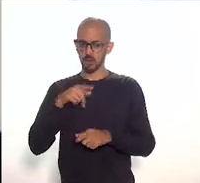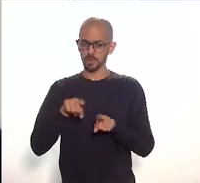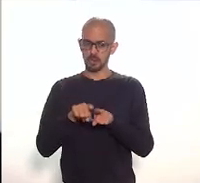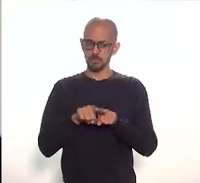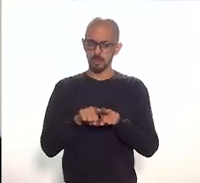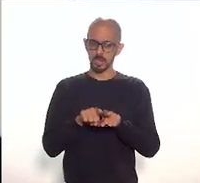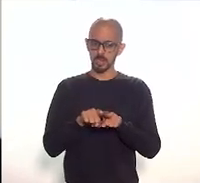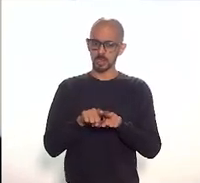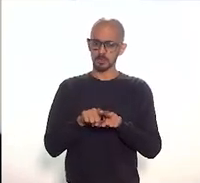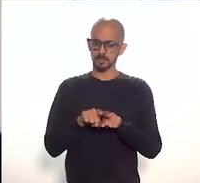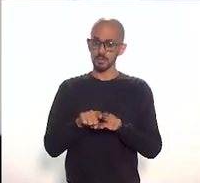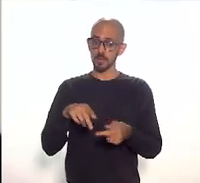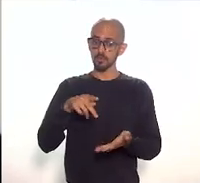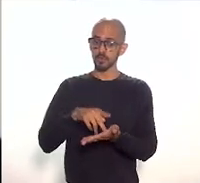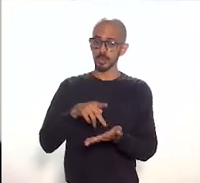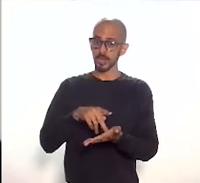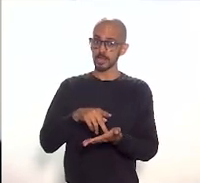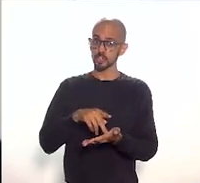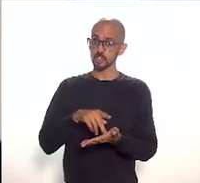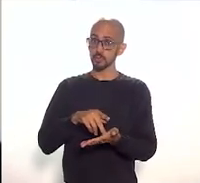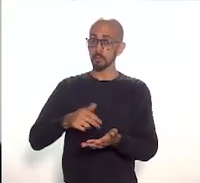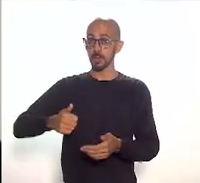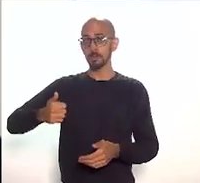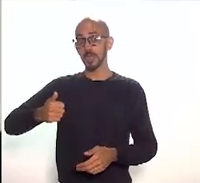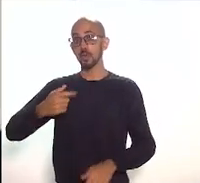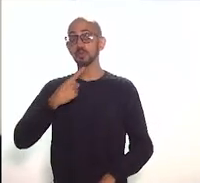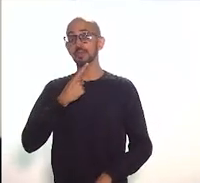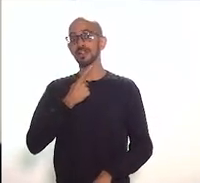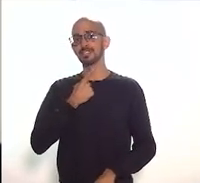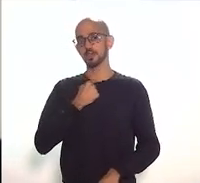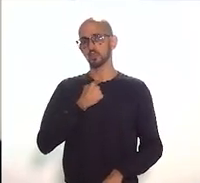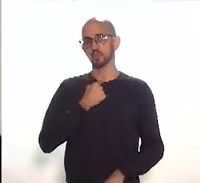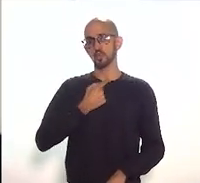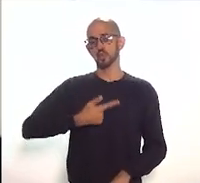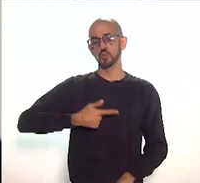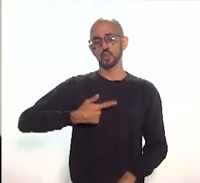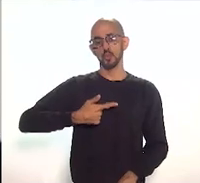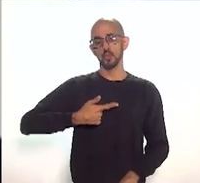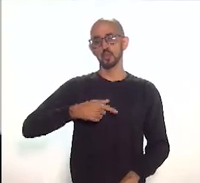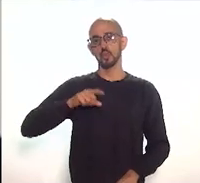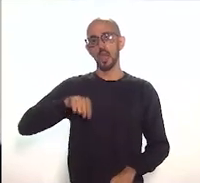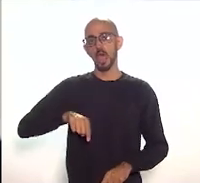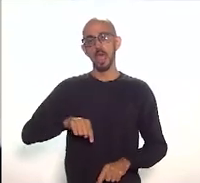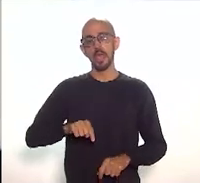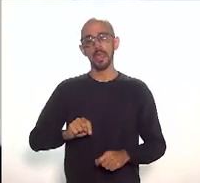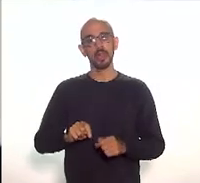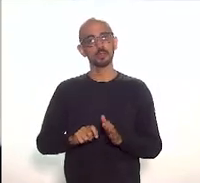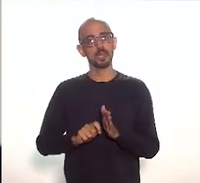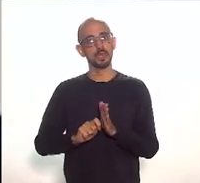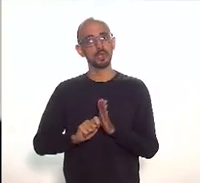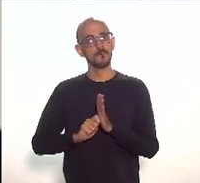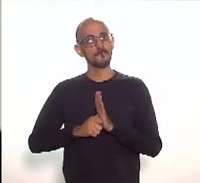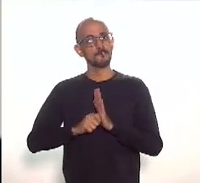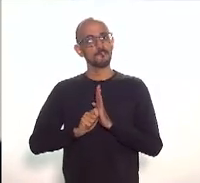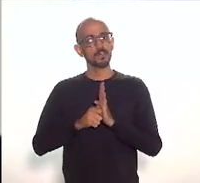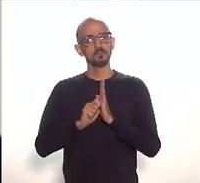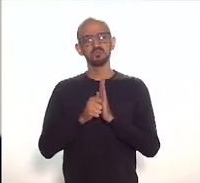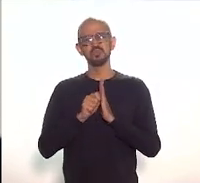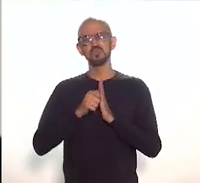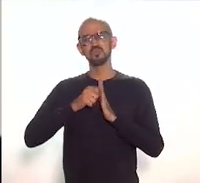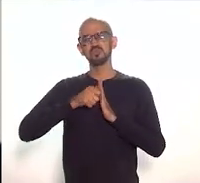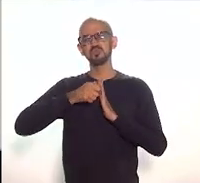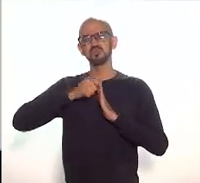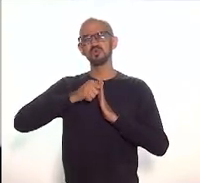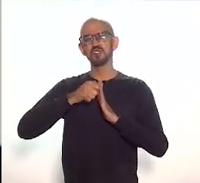isso? Uma coisa é o nosso desejo de fazer, outra coisa é a nossa burocracia kafkiana